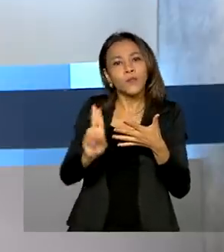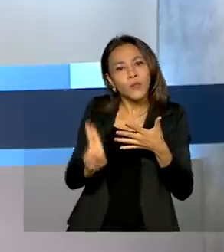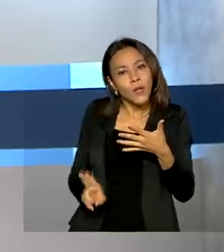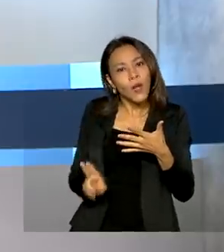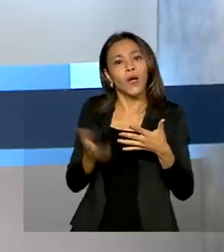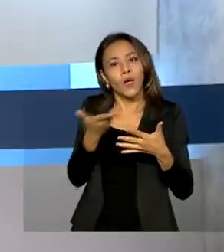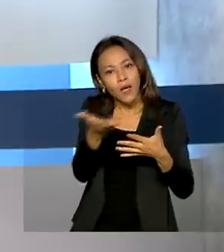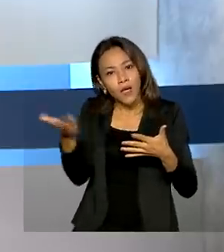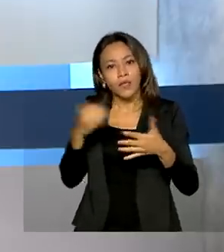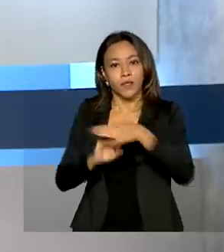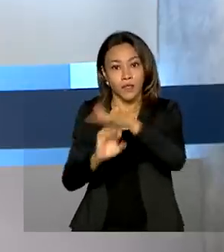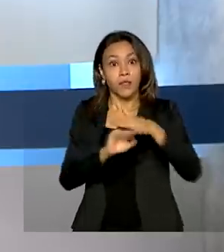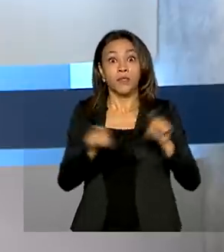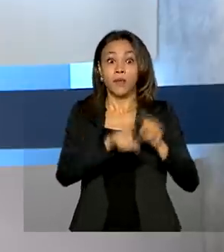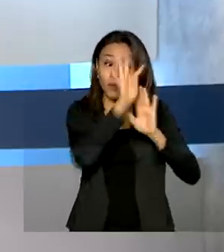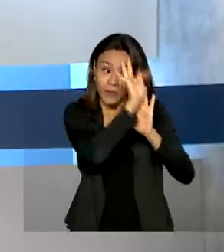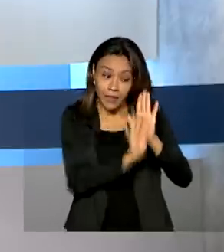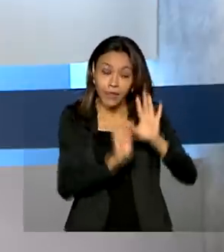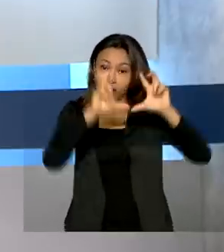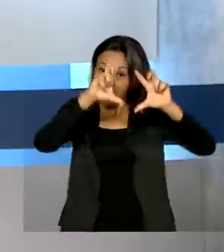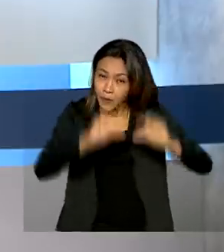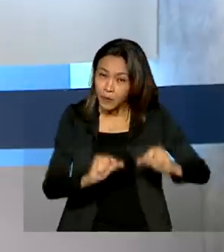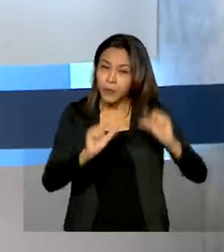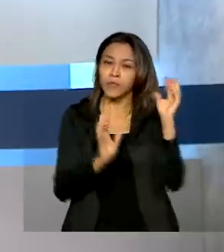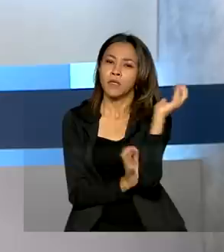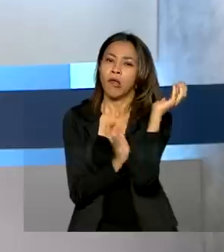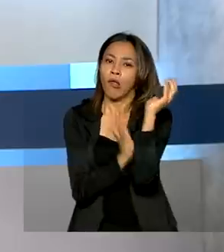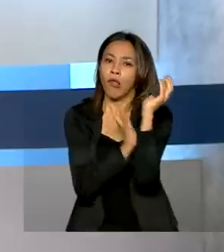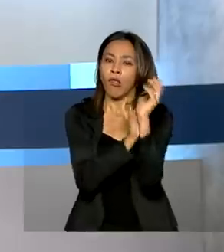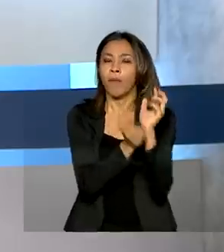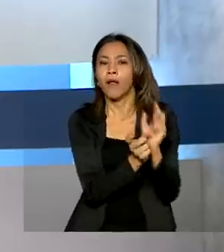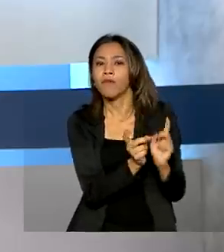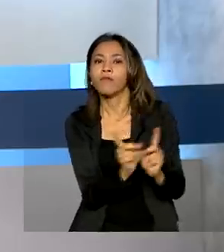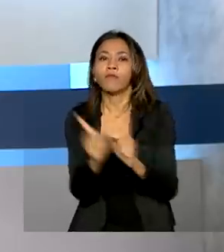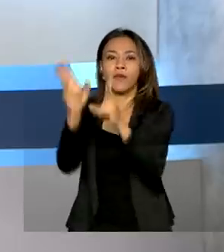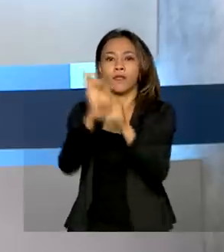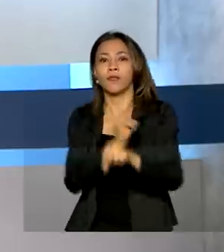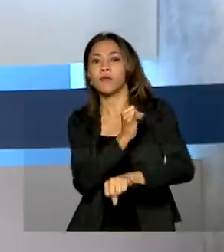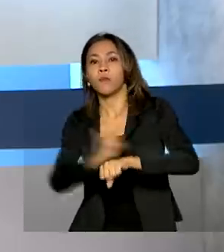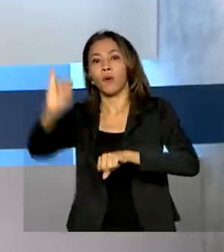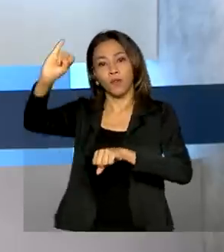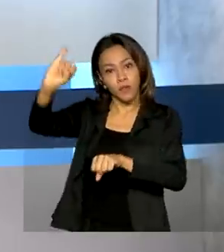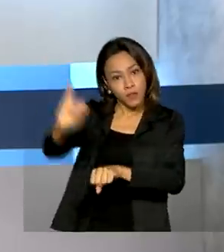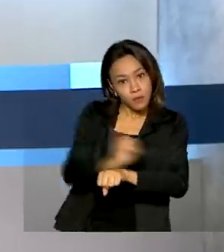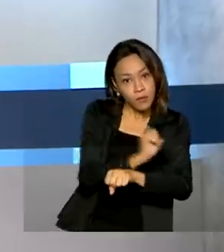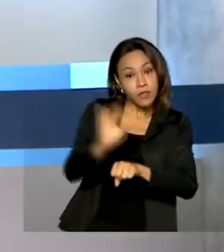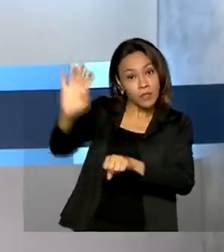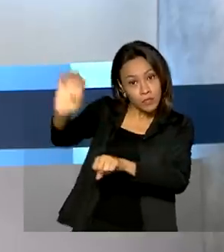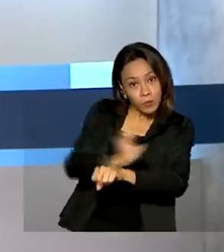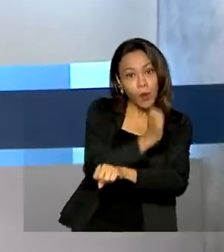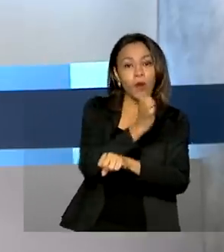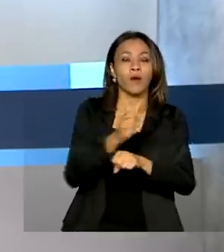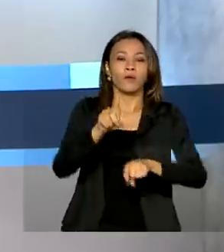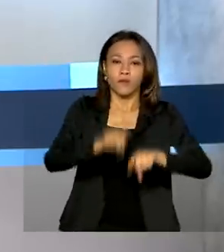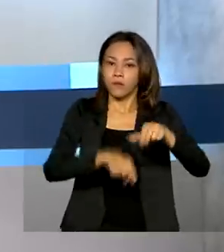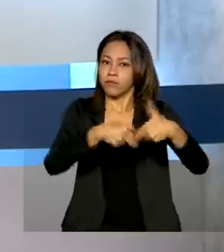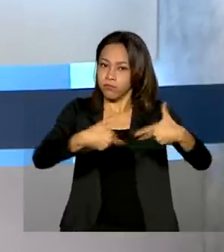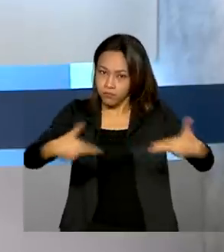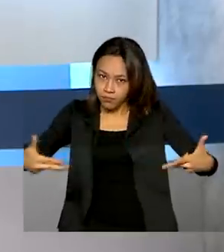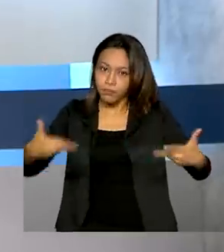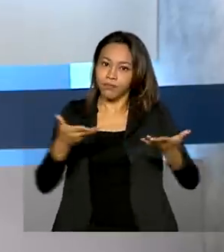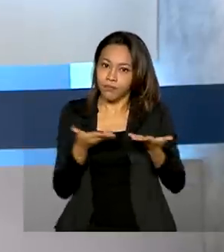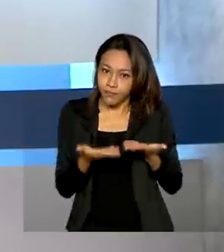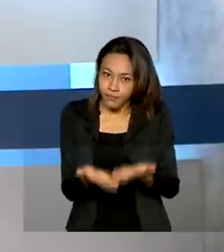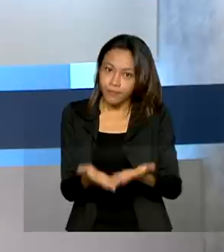texto também diminui a burocracia para importação e exportação, ou seja, guichê único eletrônico aos